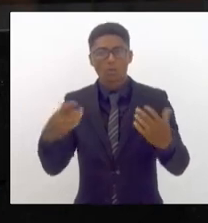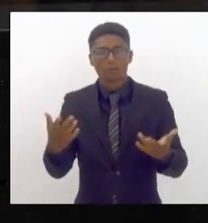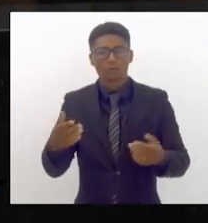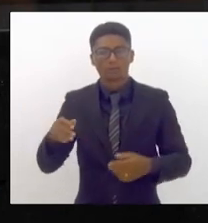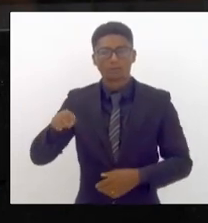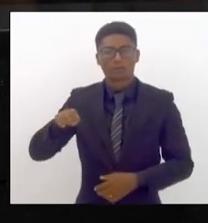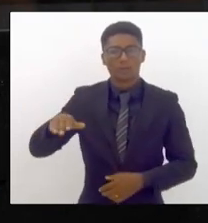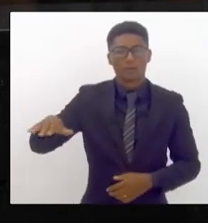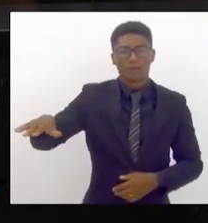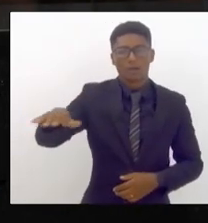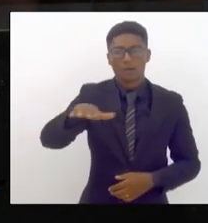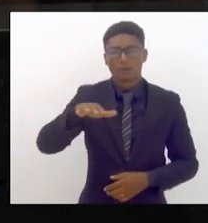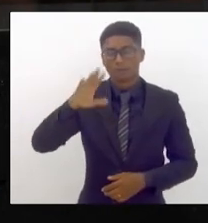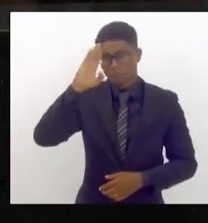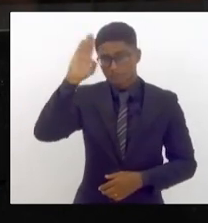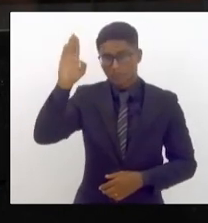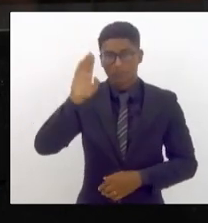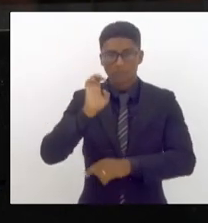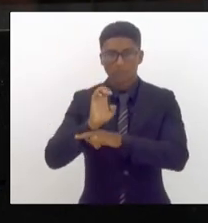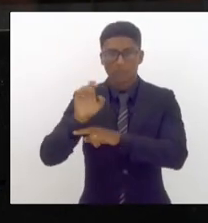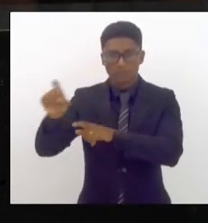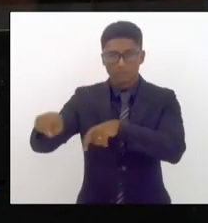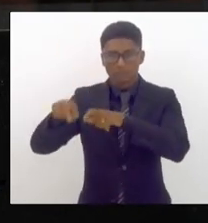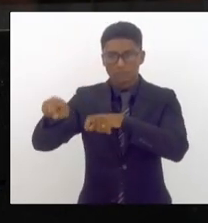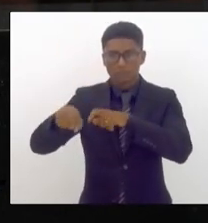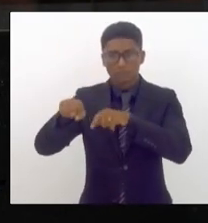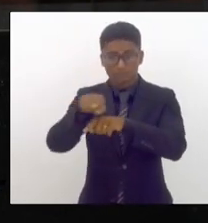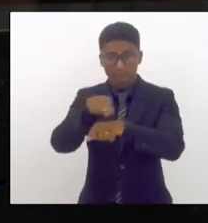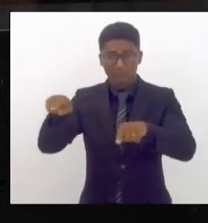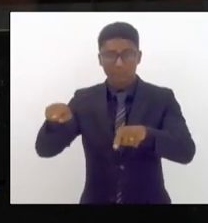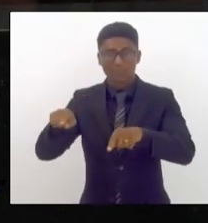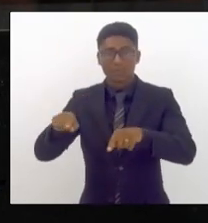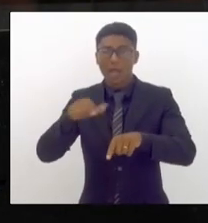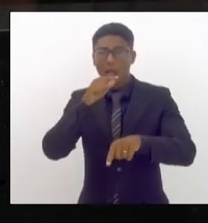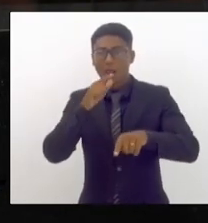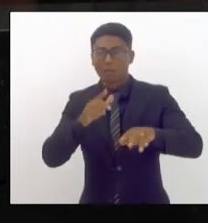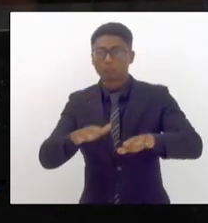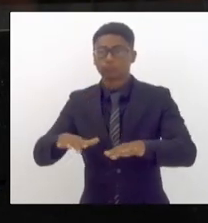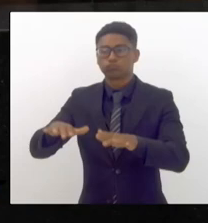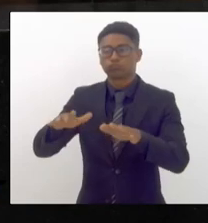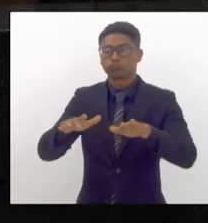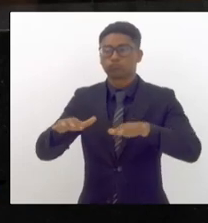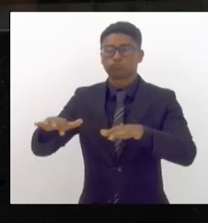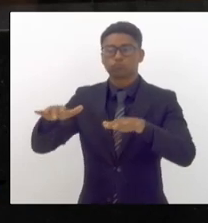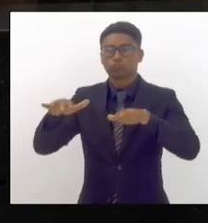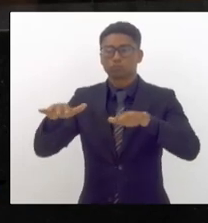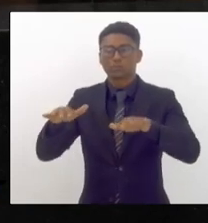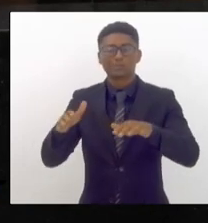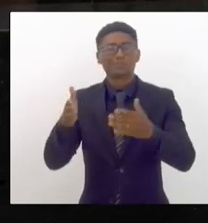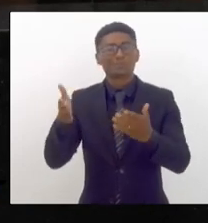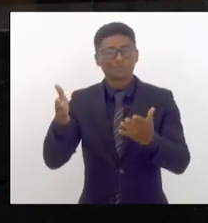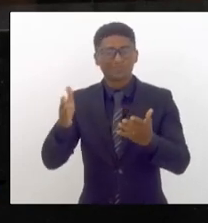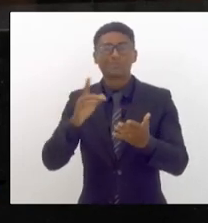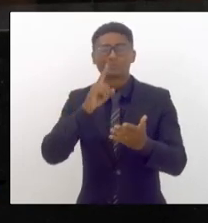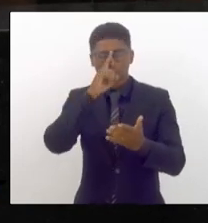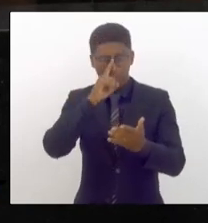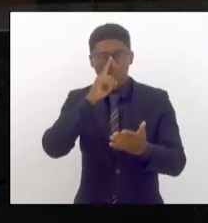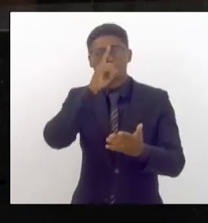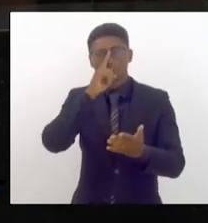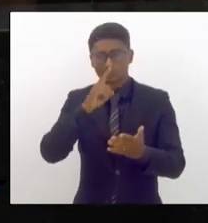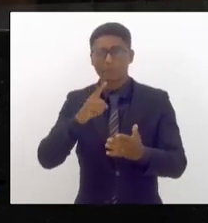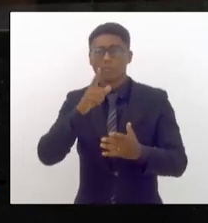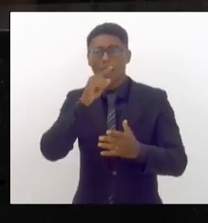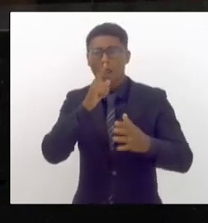principalmente do interior do estado nós ficamos preocupados com os com os alagamentos com as